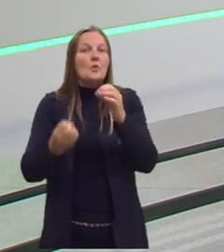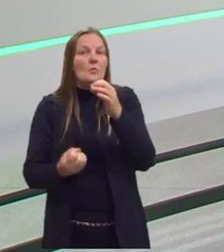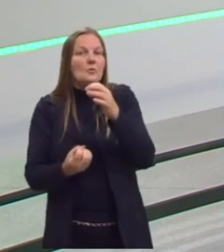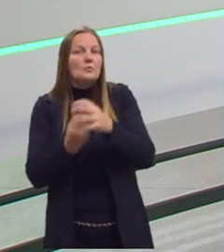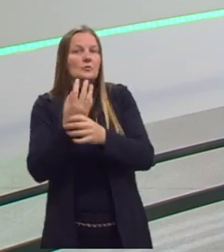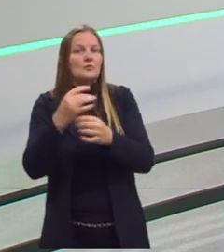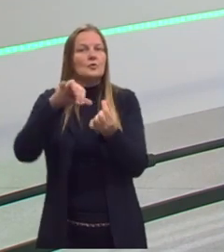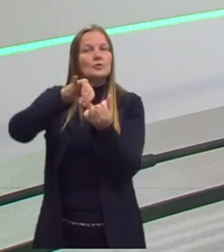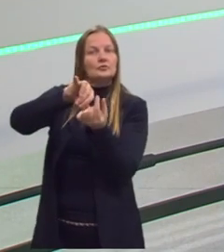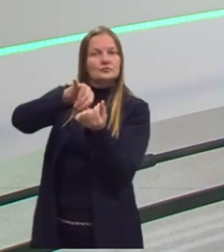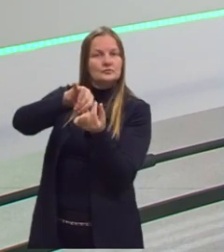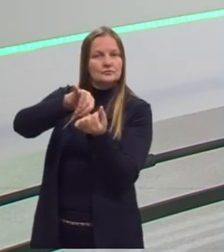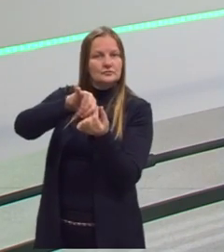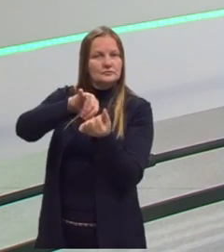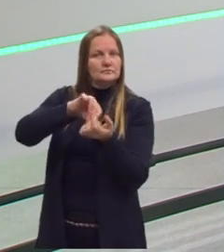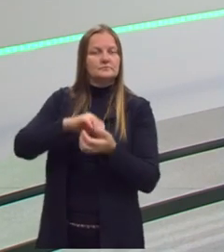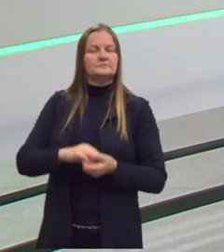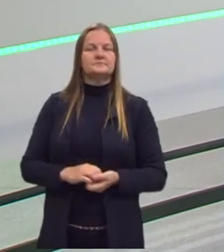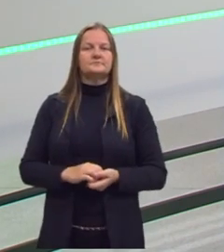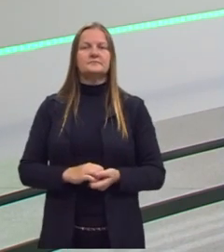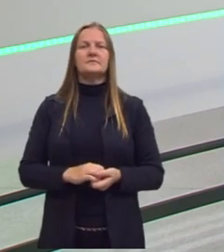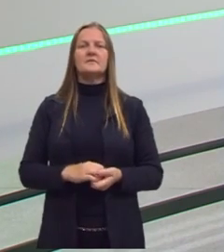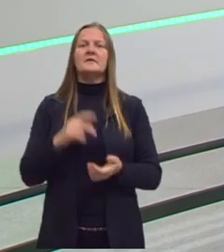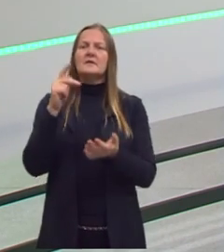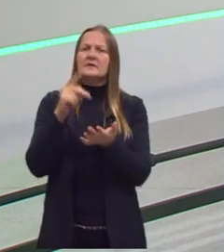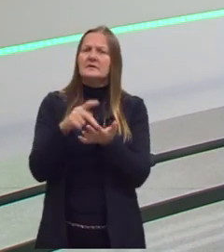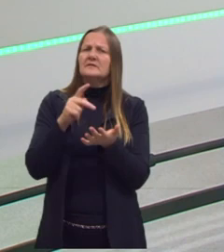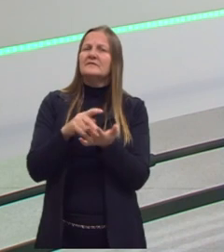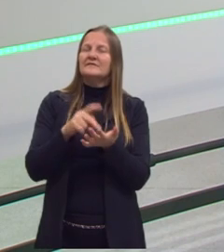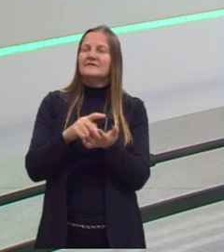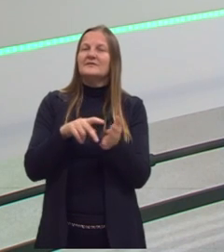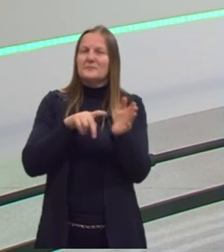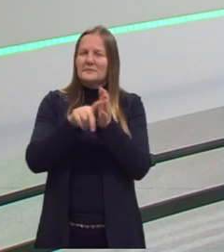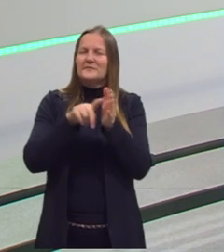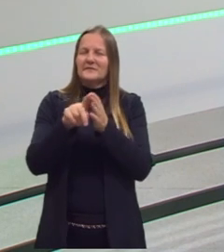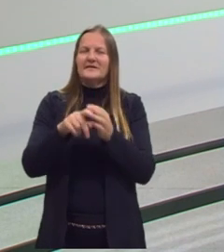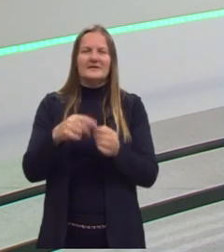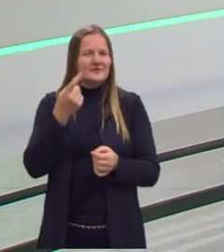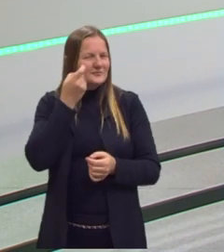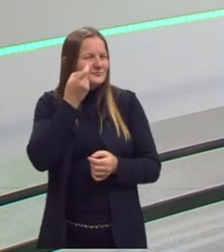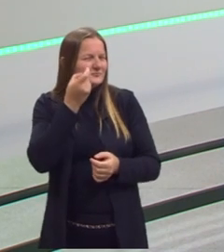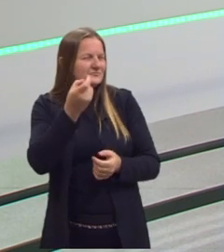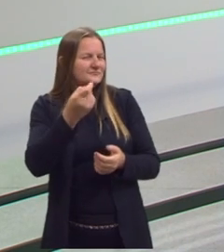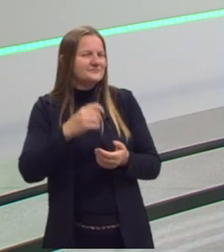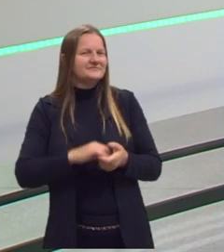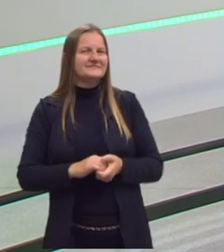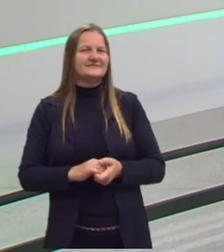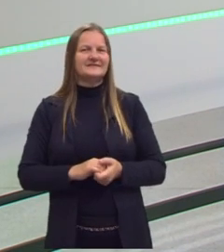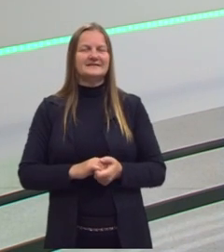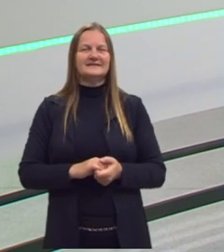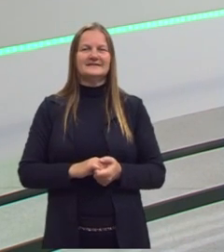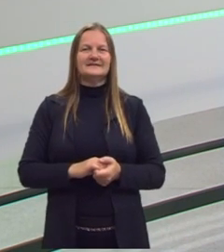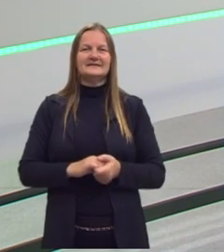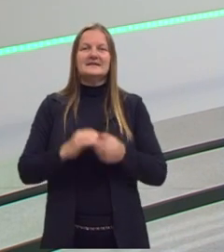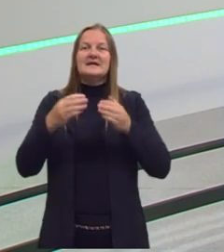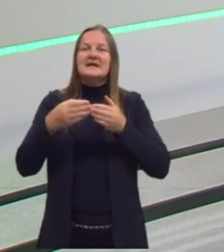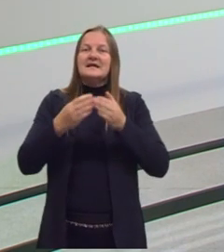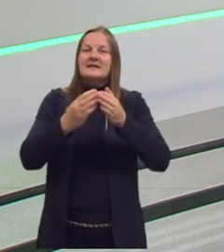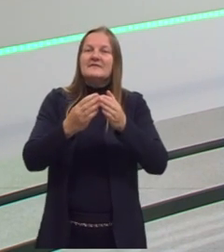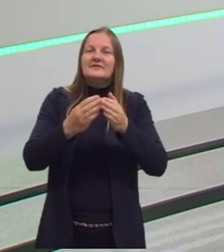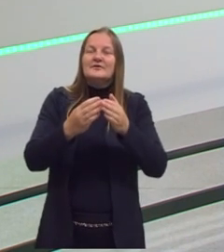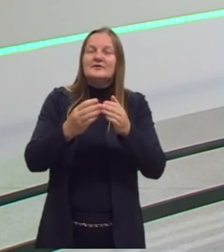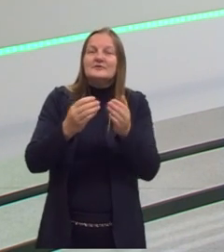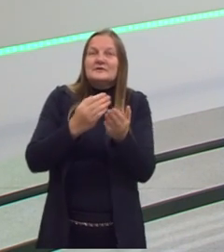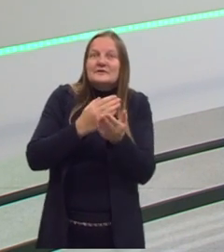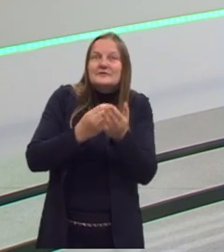do capitalismo. E, na verdade, eu coloquei uma pergunta meio capciosa no título, se foram as navegações que deram origem